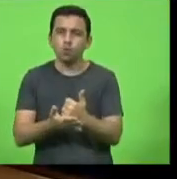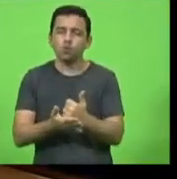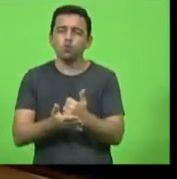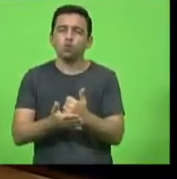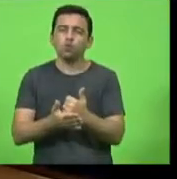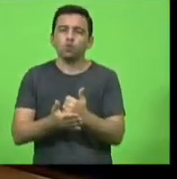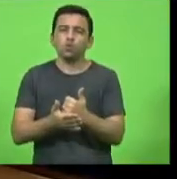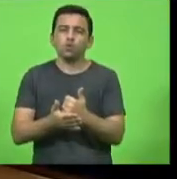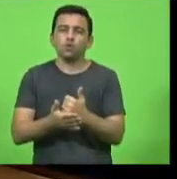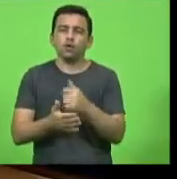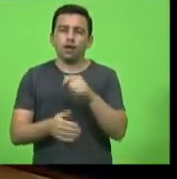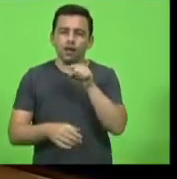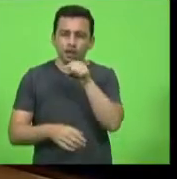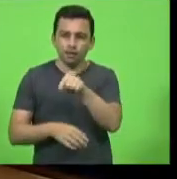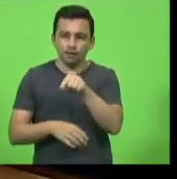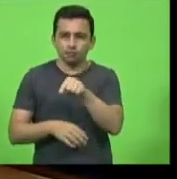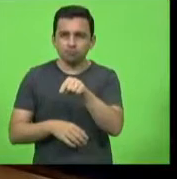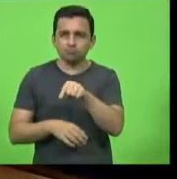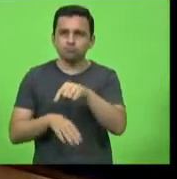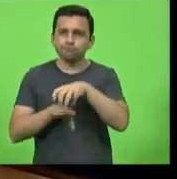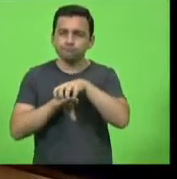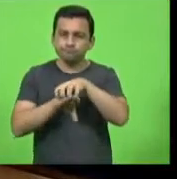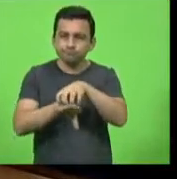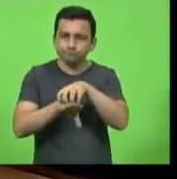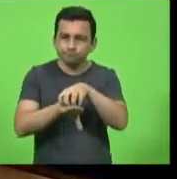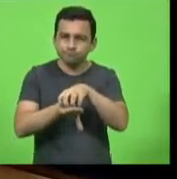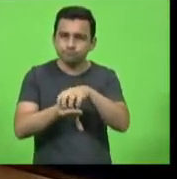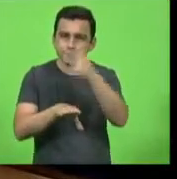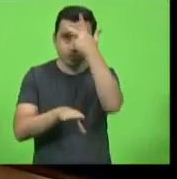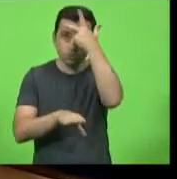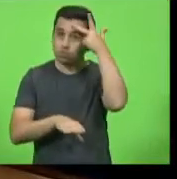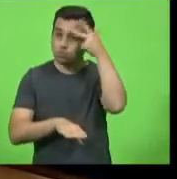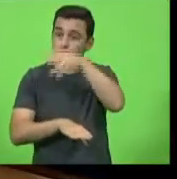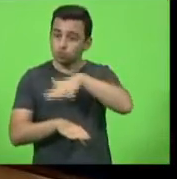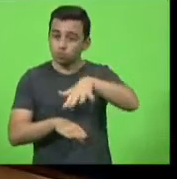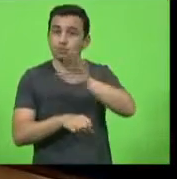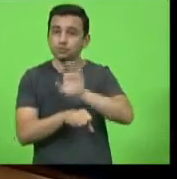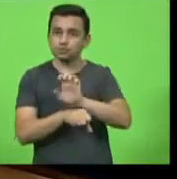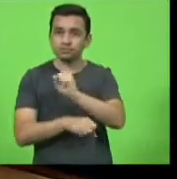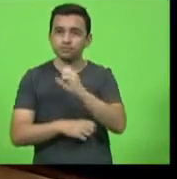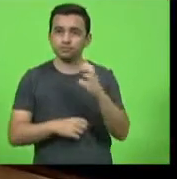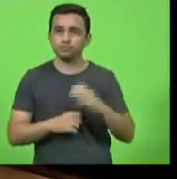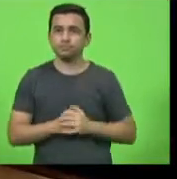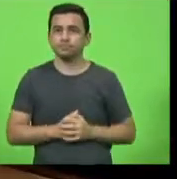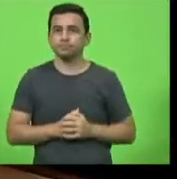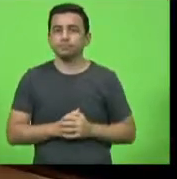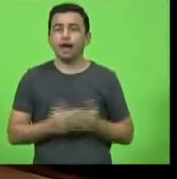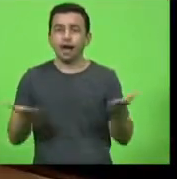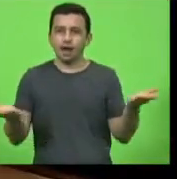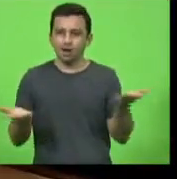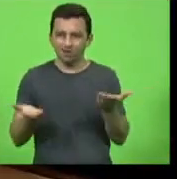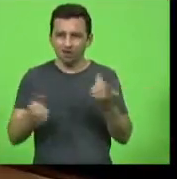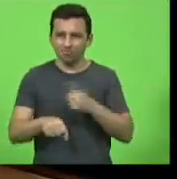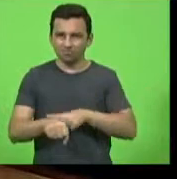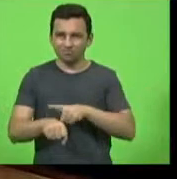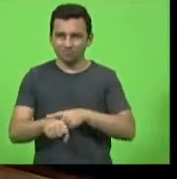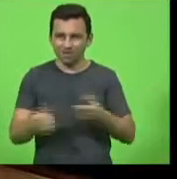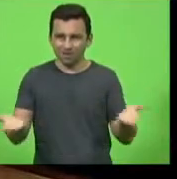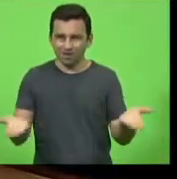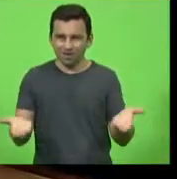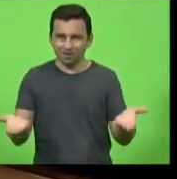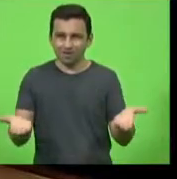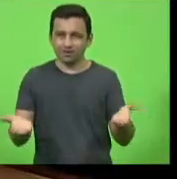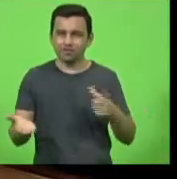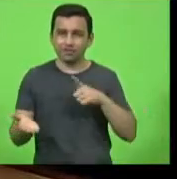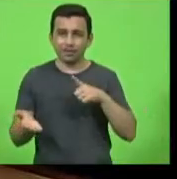do transporte de pacientes no Estado. Nós temos nesse momento o grande